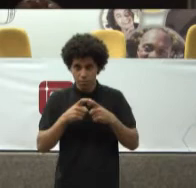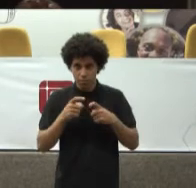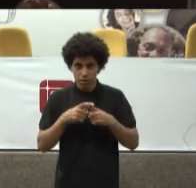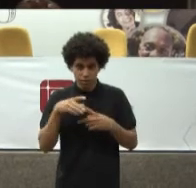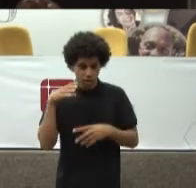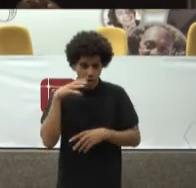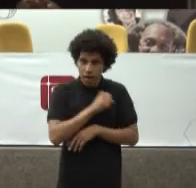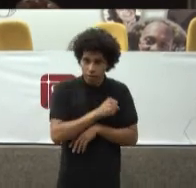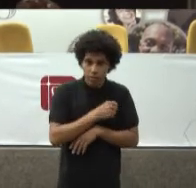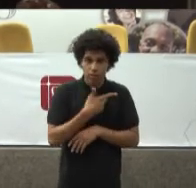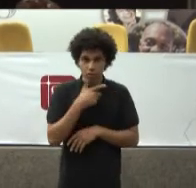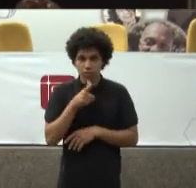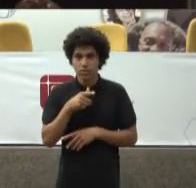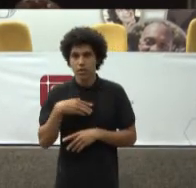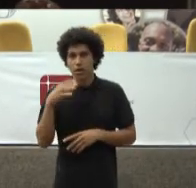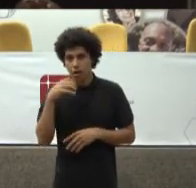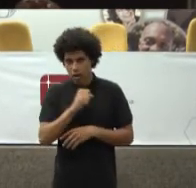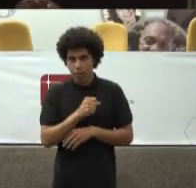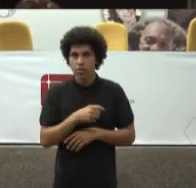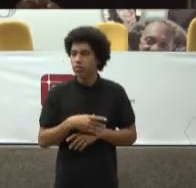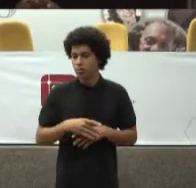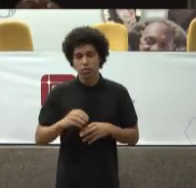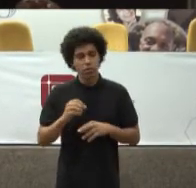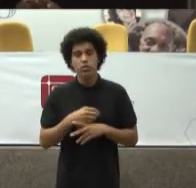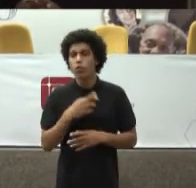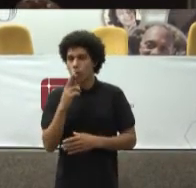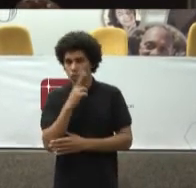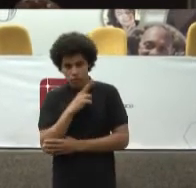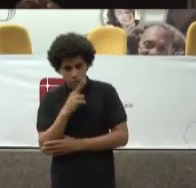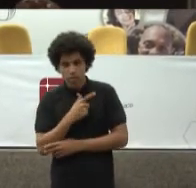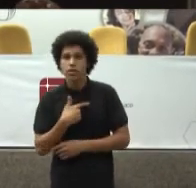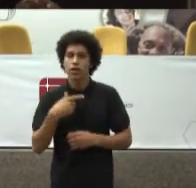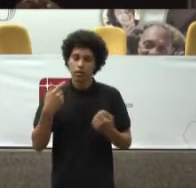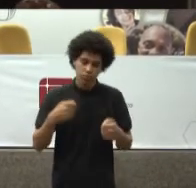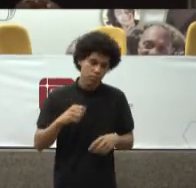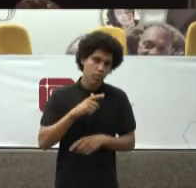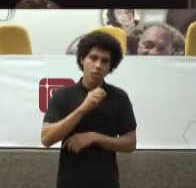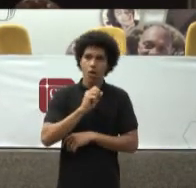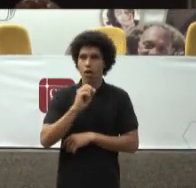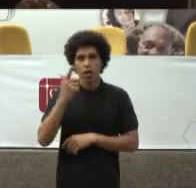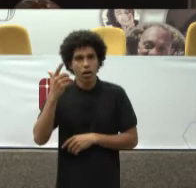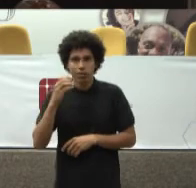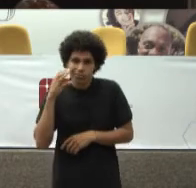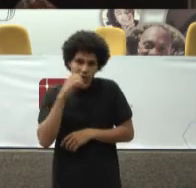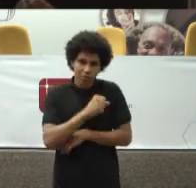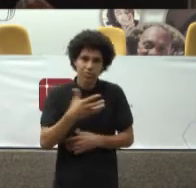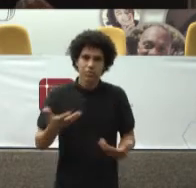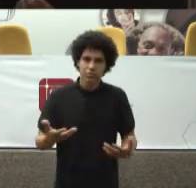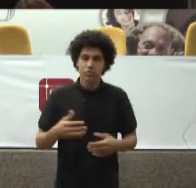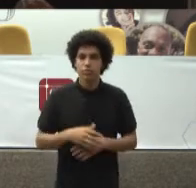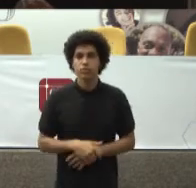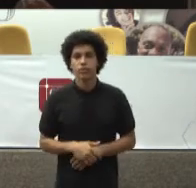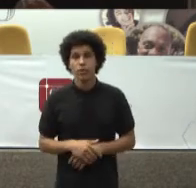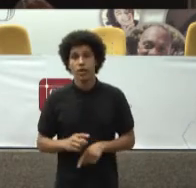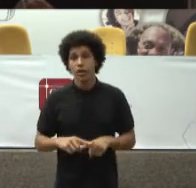Imediato Essa urgência É emergencial Né? Então De per si